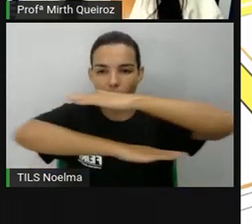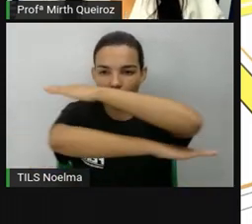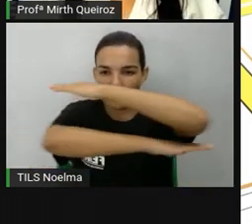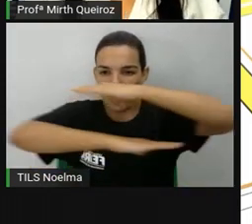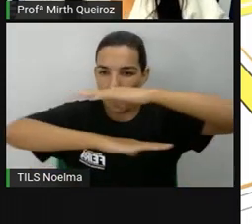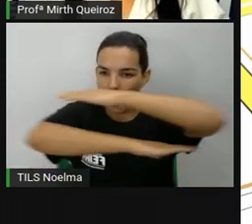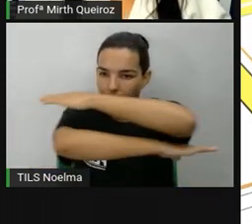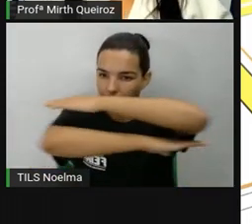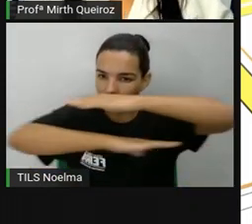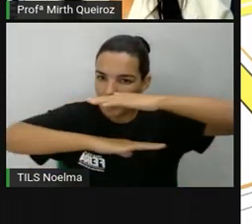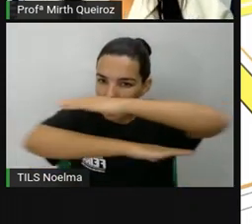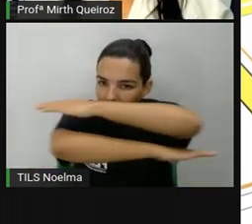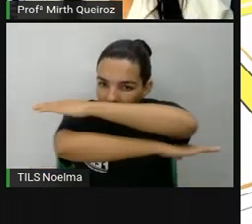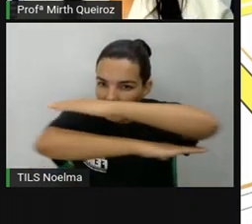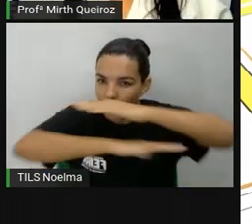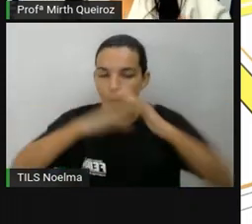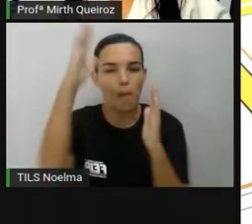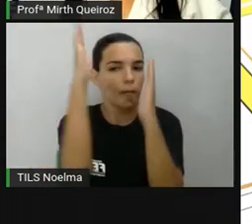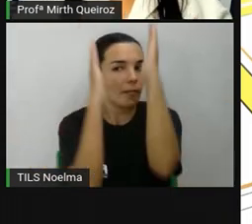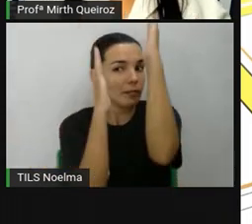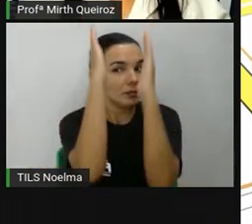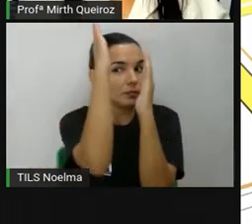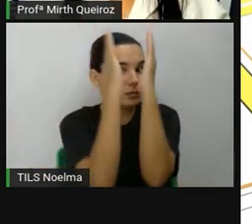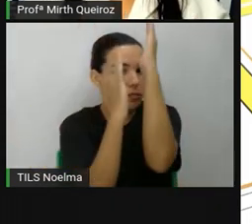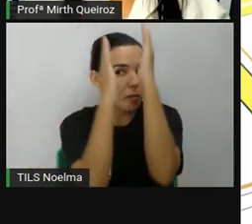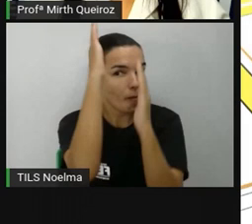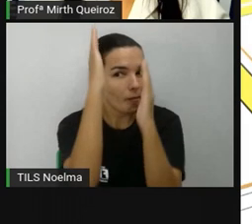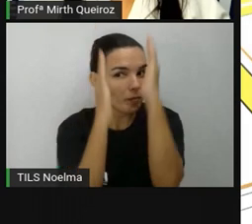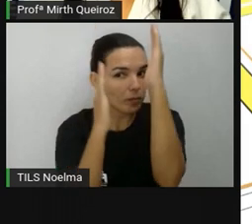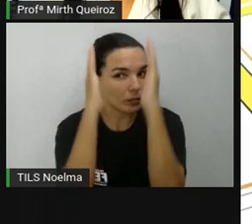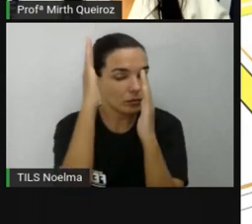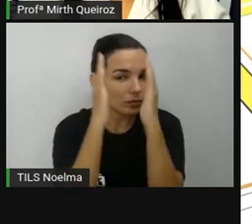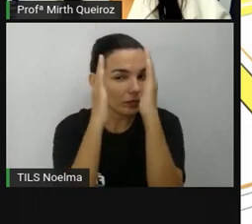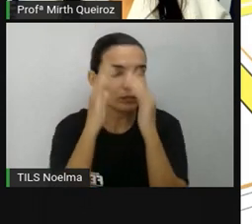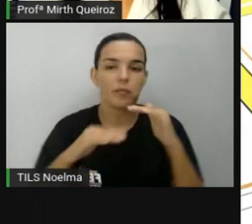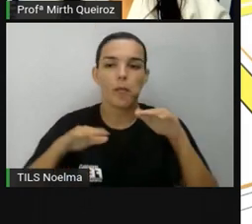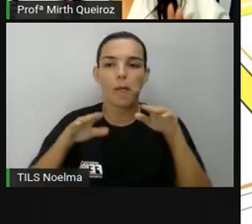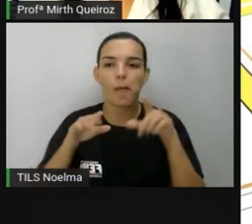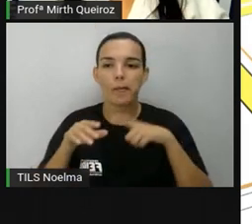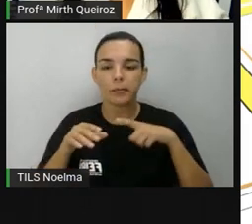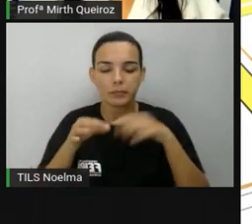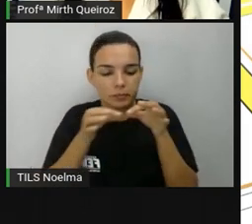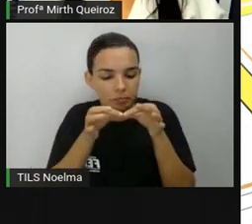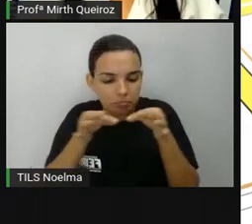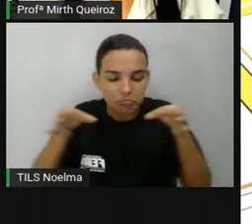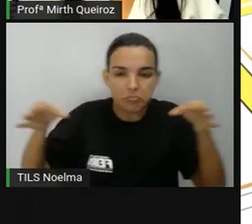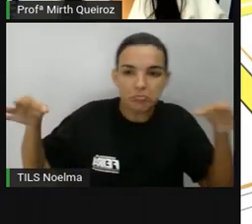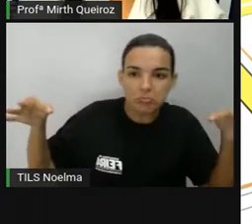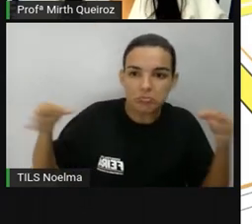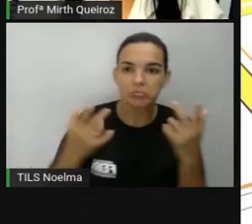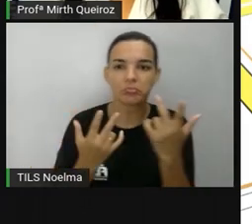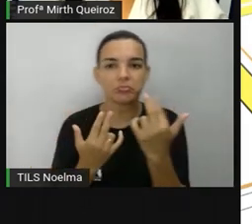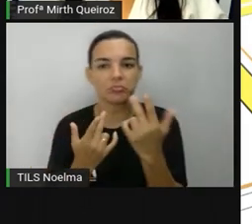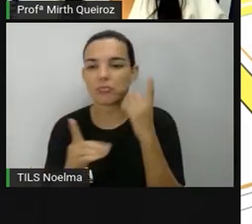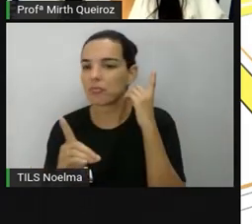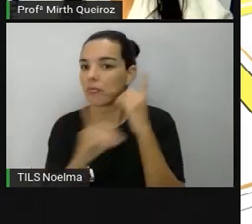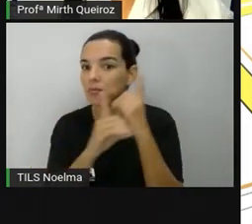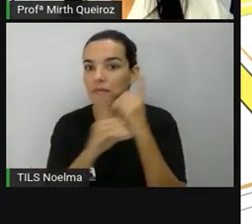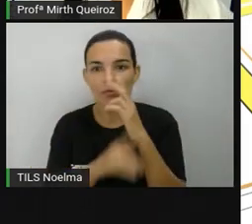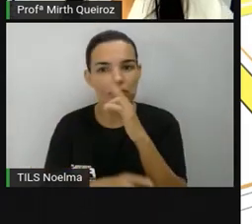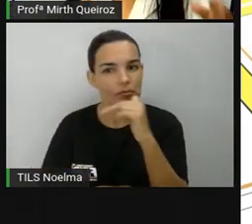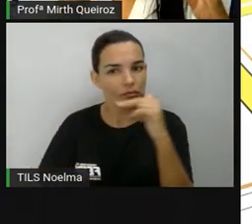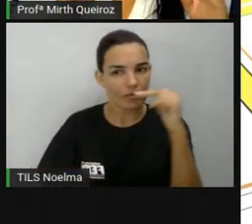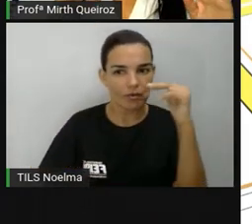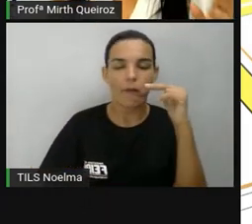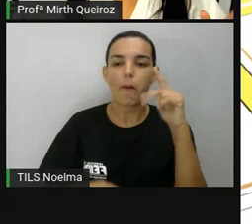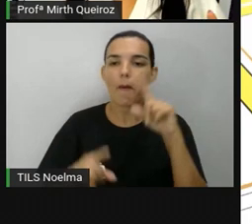retas, ou se a gente for falar de ruas paralelas, são ruas que têm a mesma distância entre si e nunca se encontram, né? Se